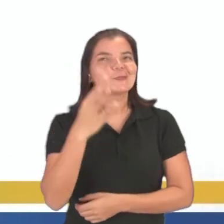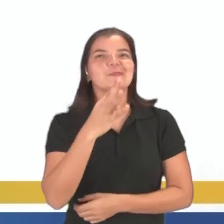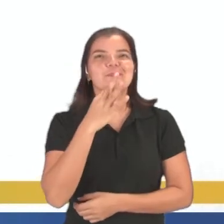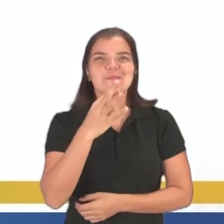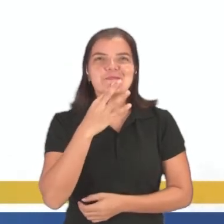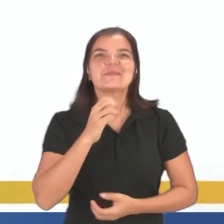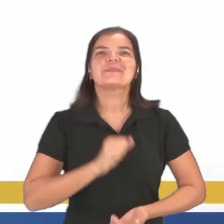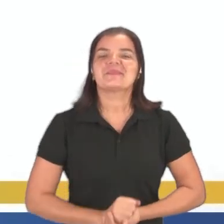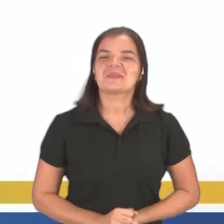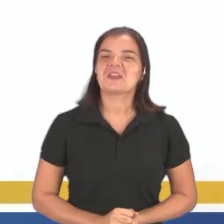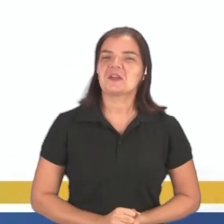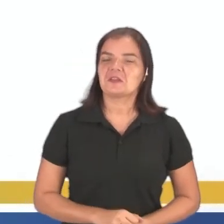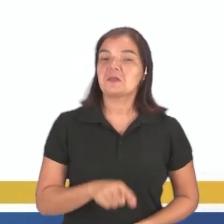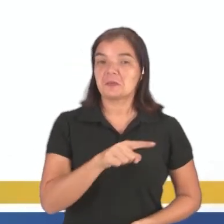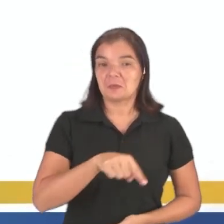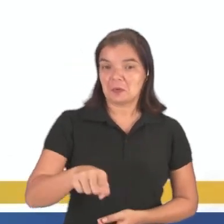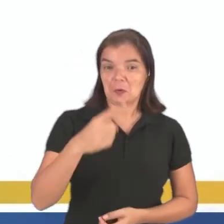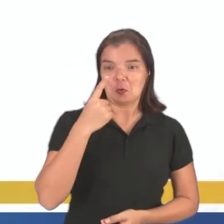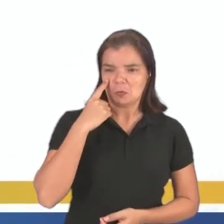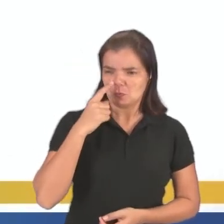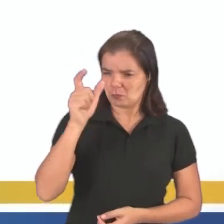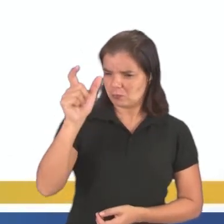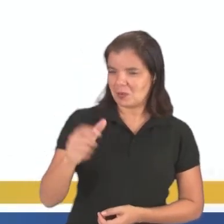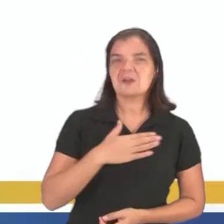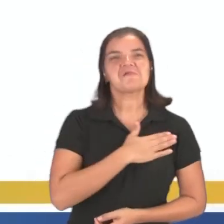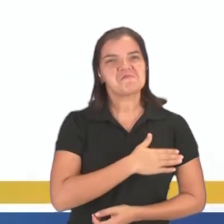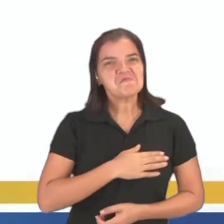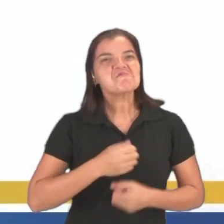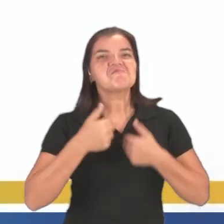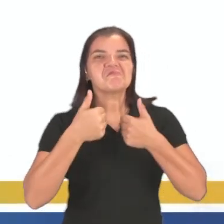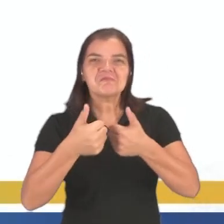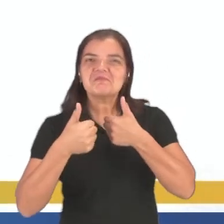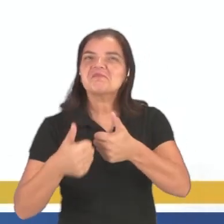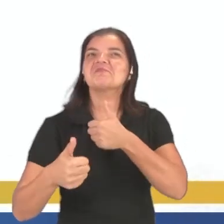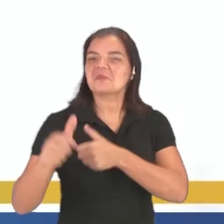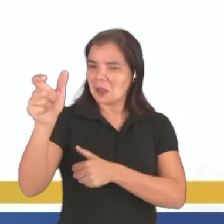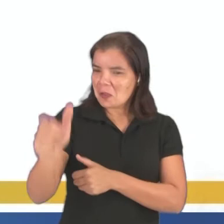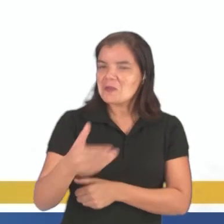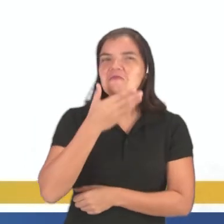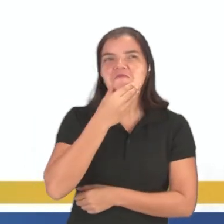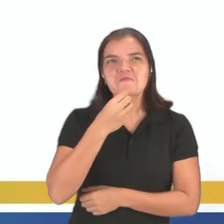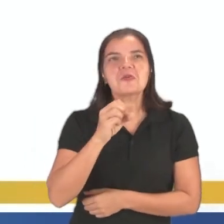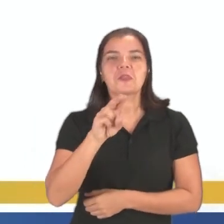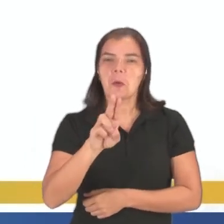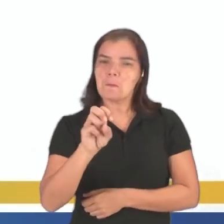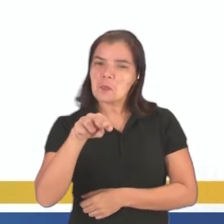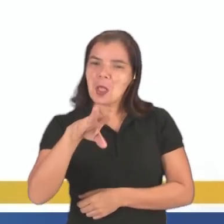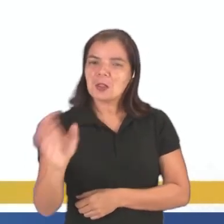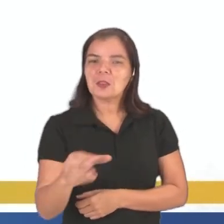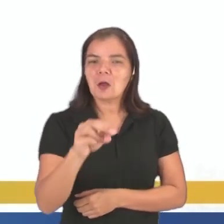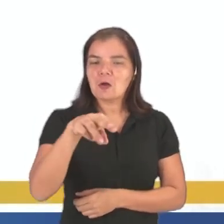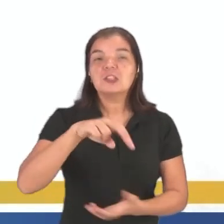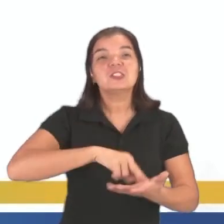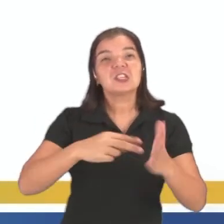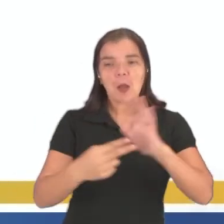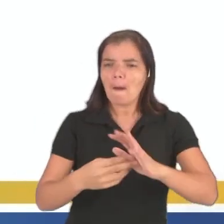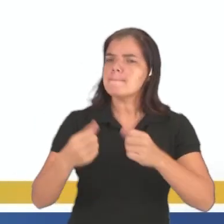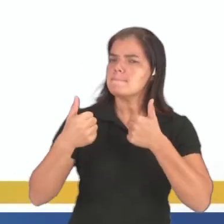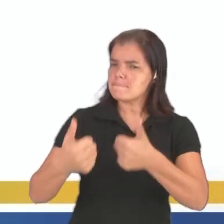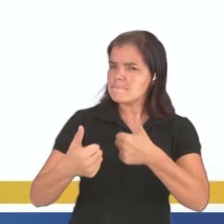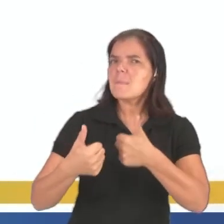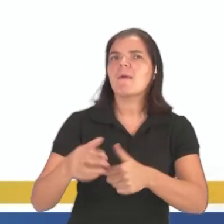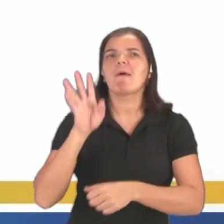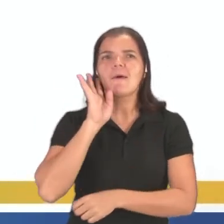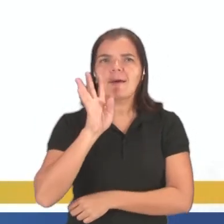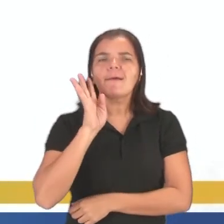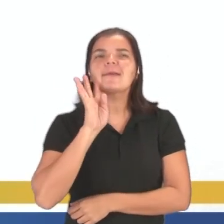é buena onda, certo? Você olha lá aquele cara que todo mundo gosta, hein, rapaz? Estético es muy buena onda. Quer dizer o quê? Que ele é uma pessoa